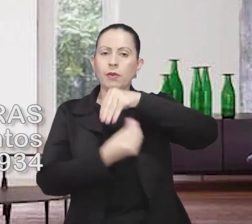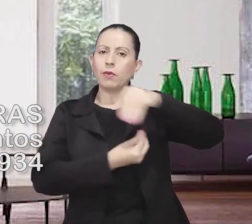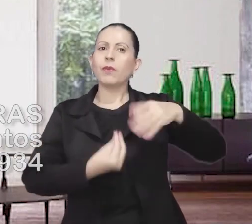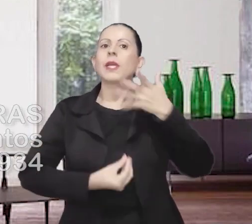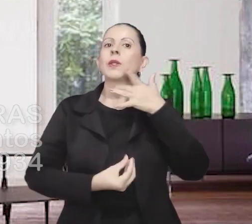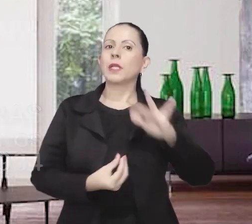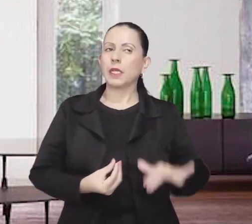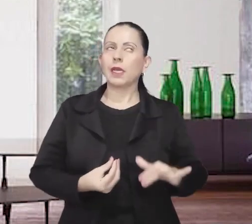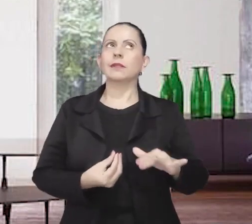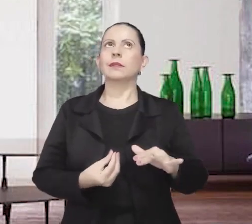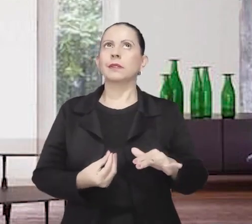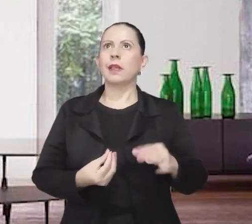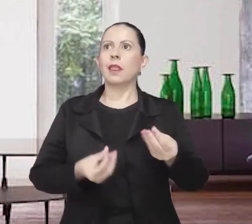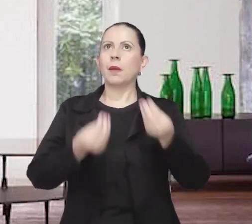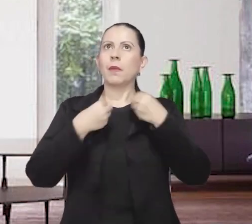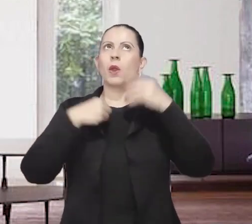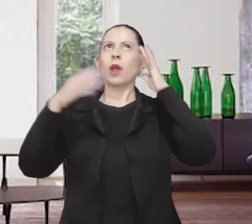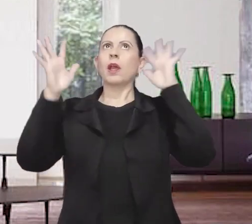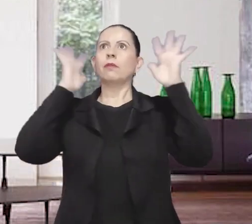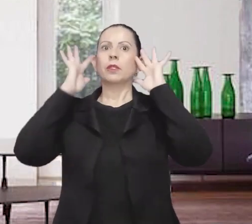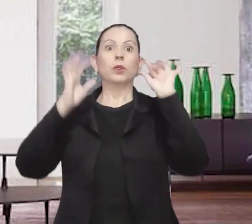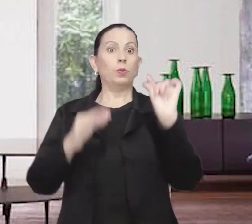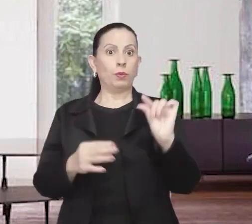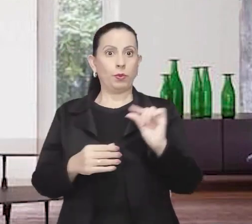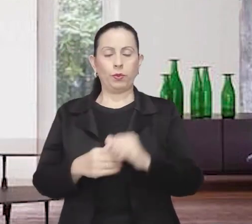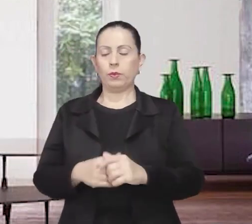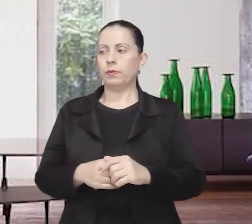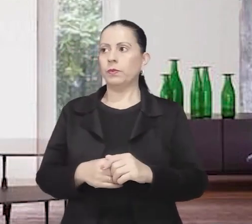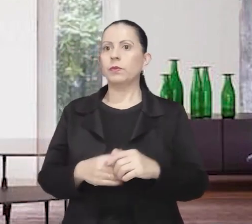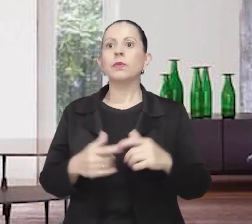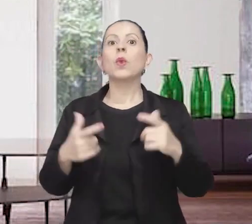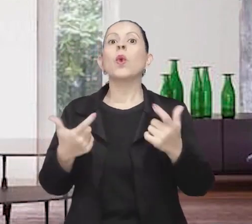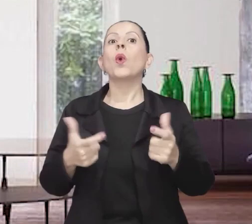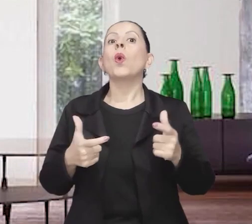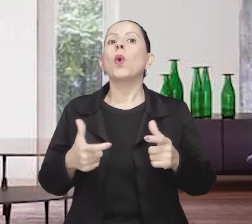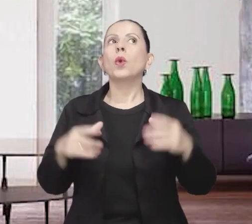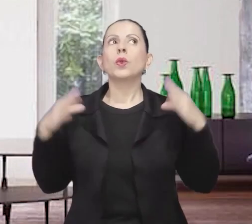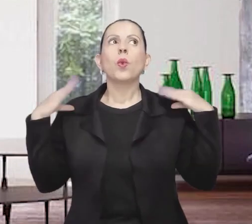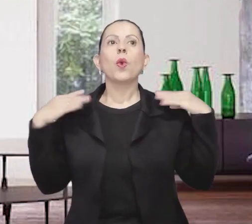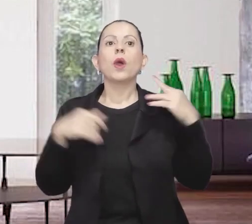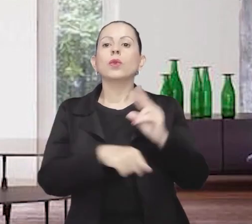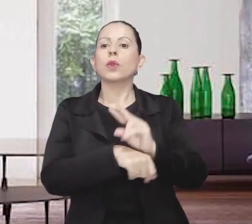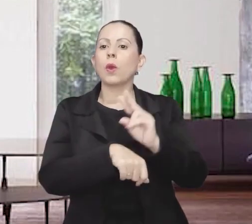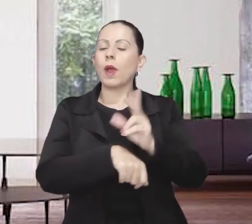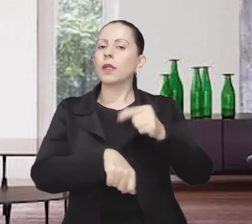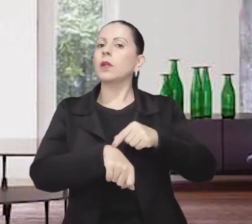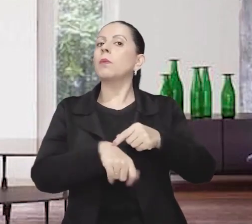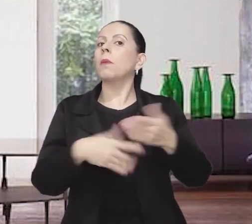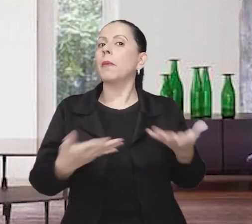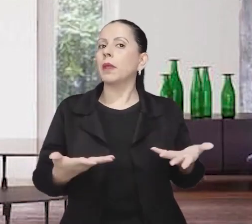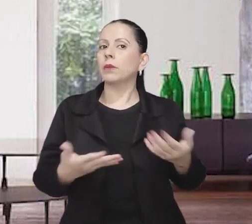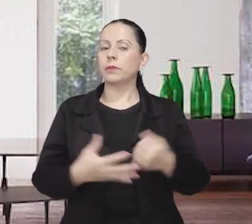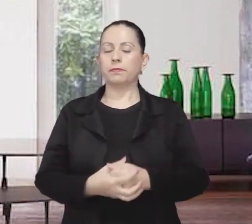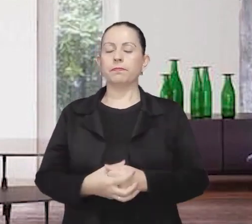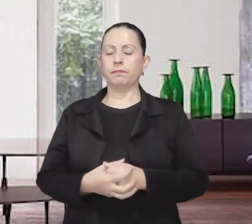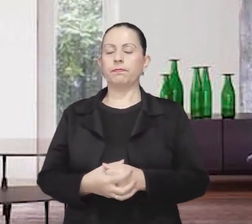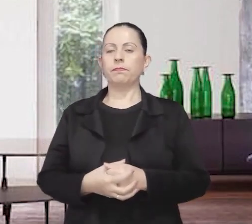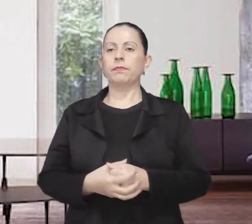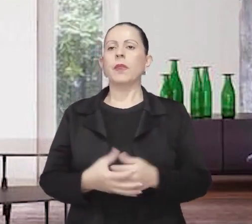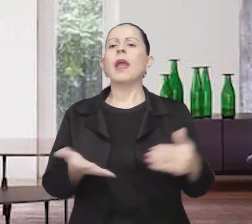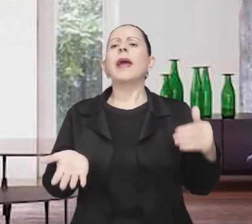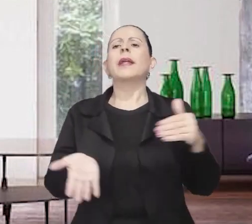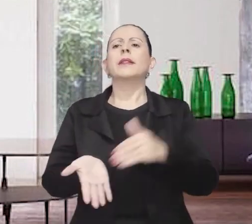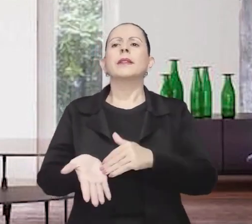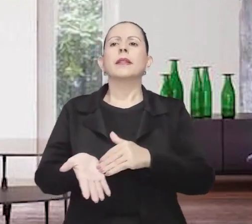histórias envolvendo crianças nos fazem refletir um pouco. Onde estava nosso anjo da guarda nesse momento?